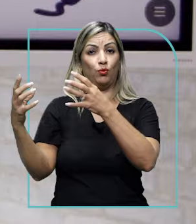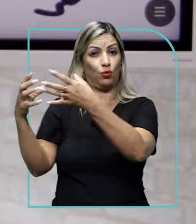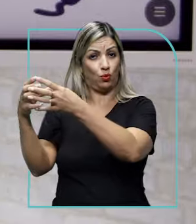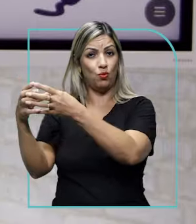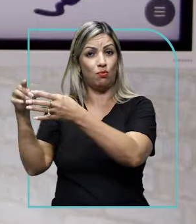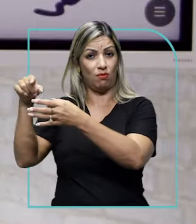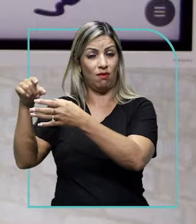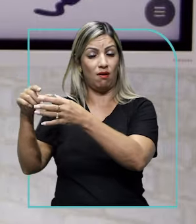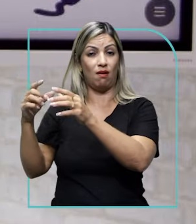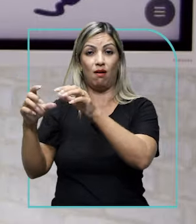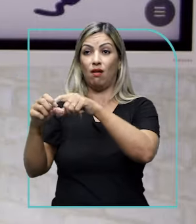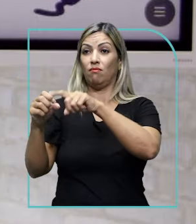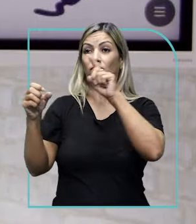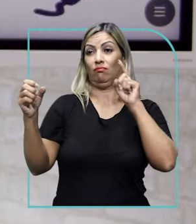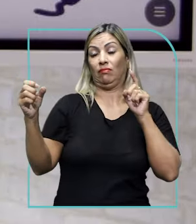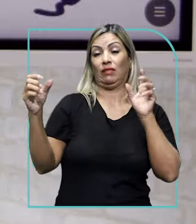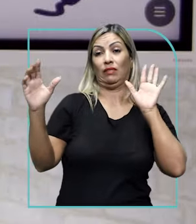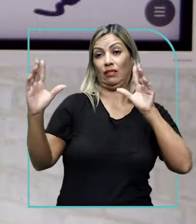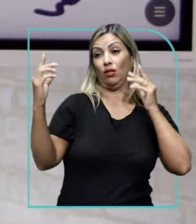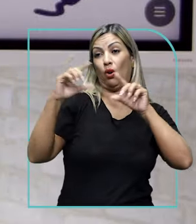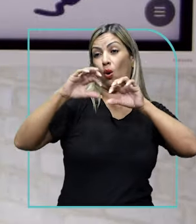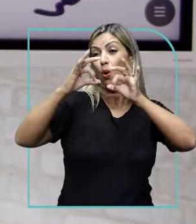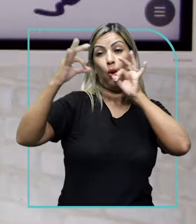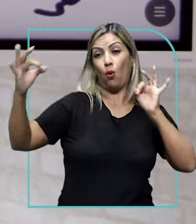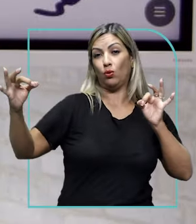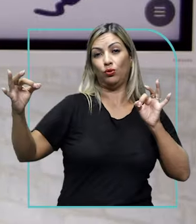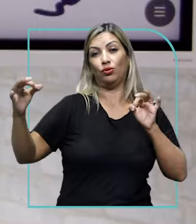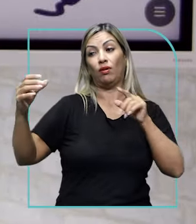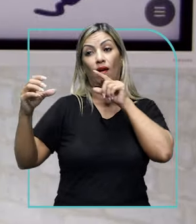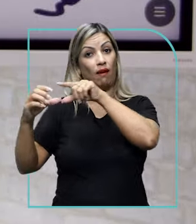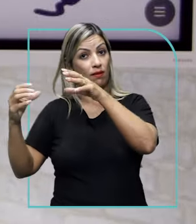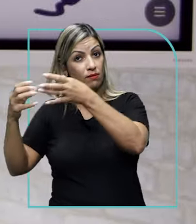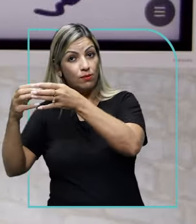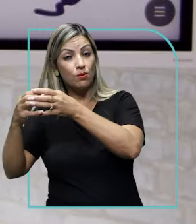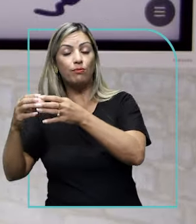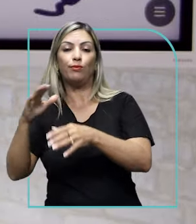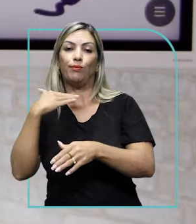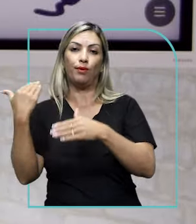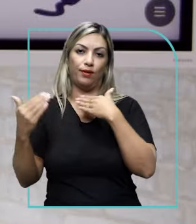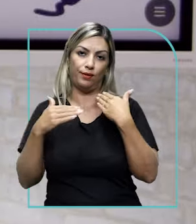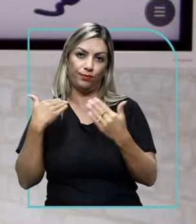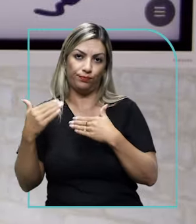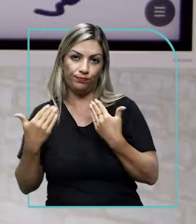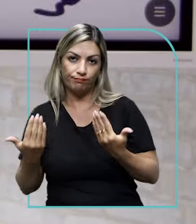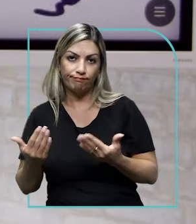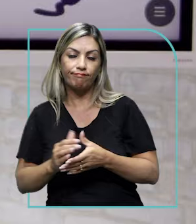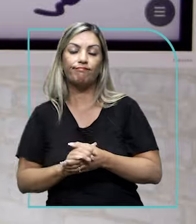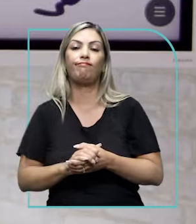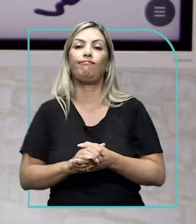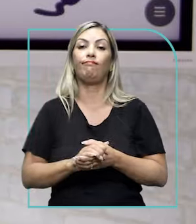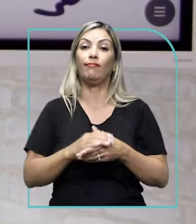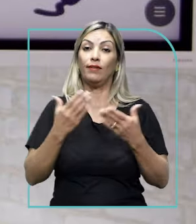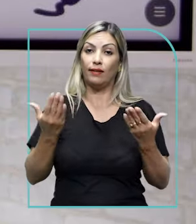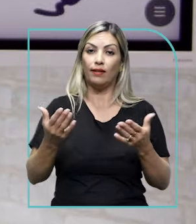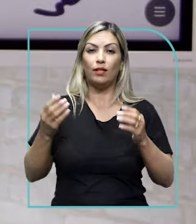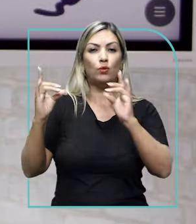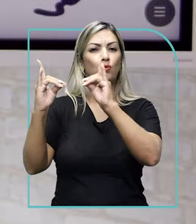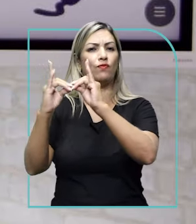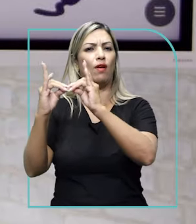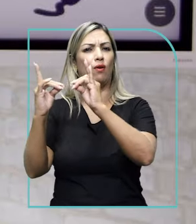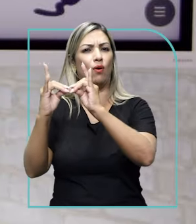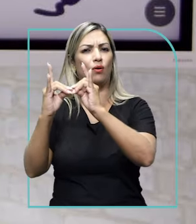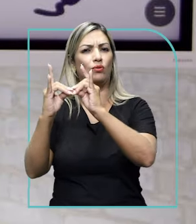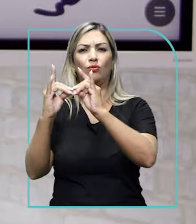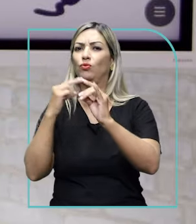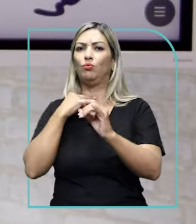ficamos longe, desconectadas, elas vieram a falecer, infelizmente. E aí os velórios eram